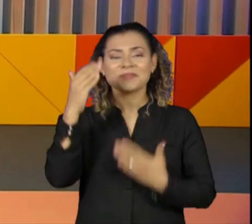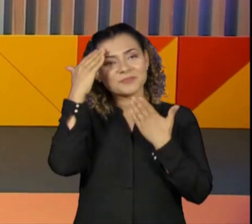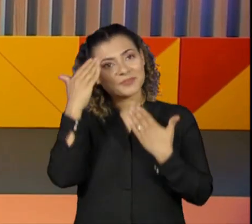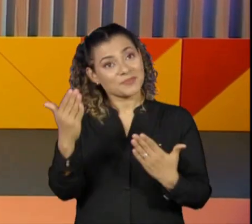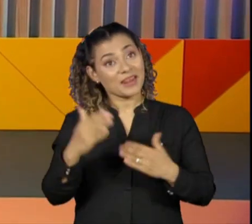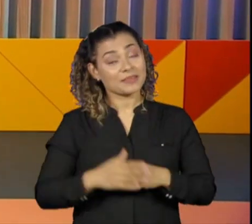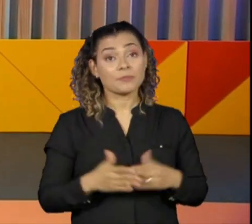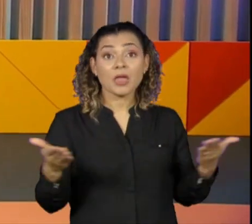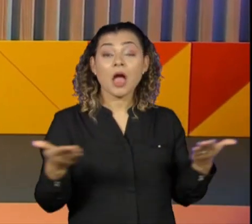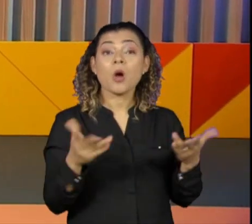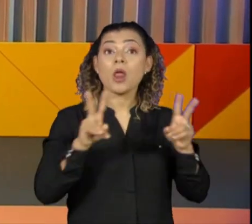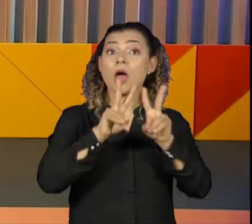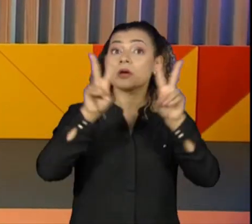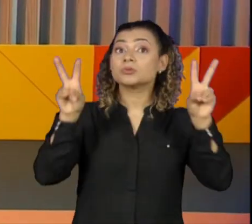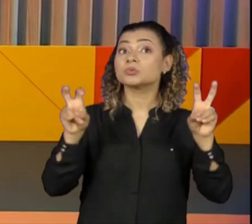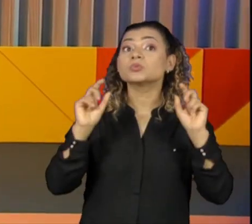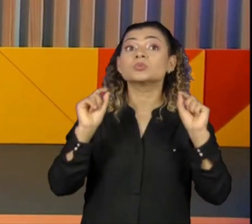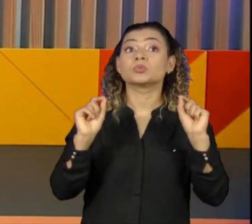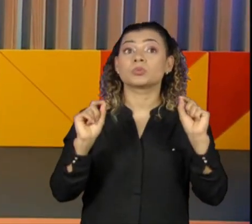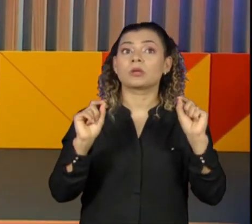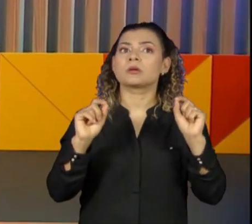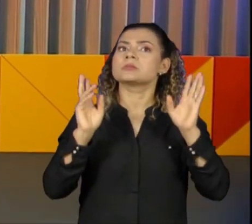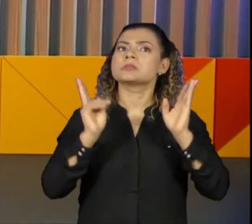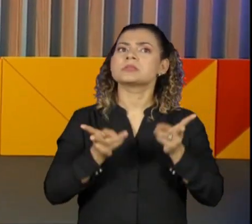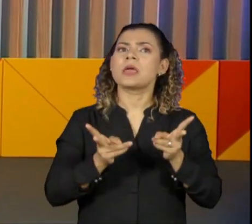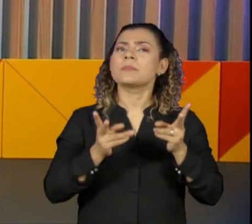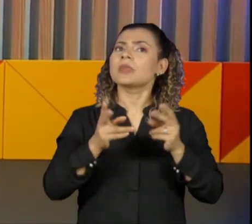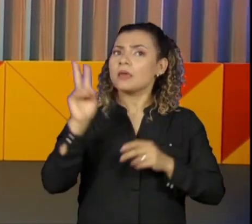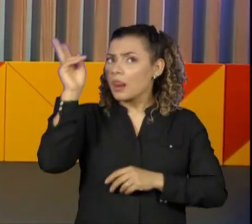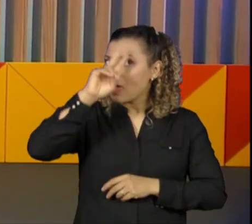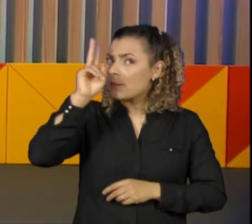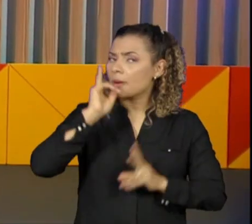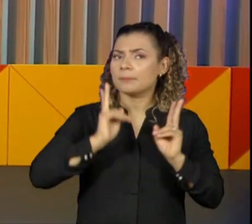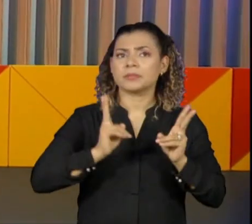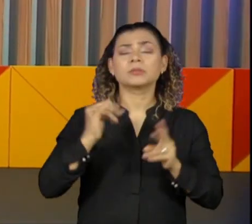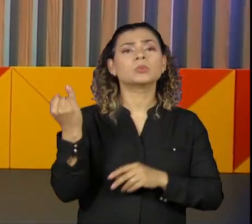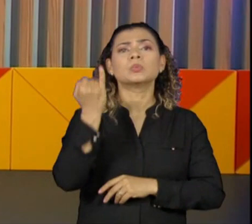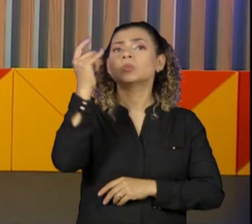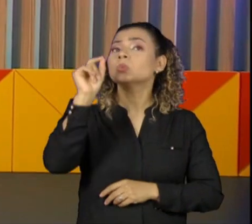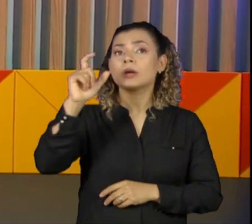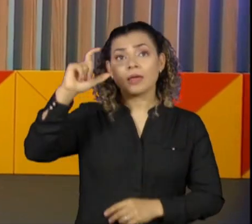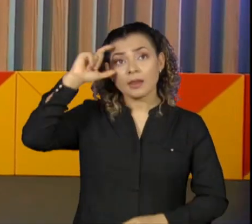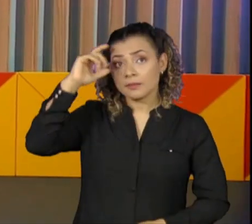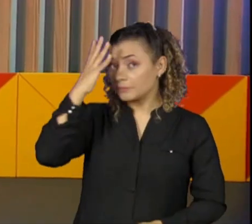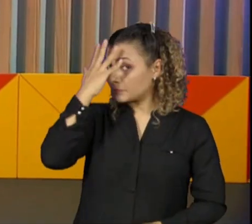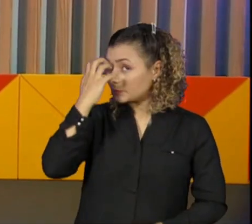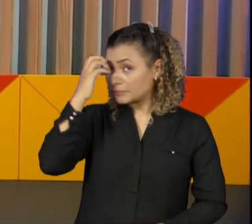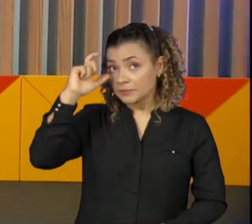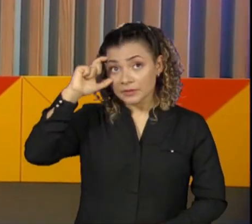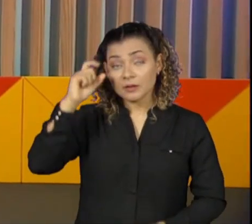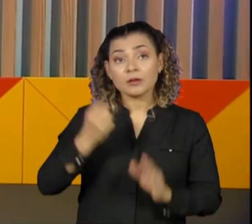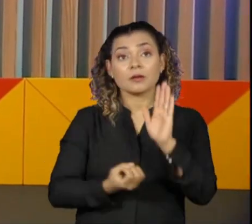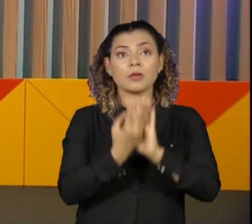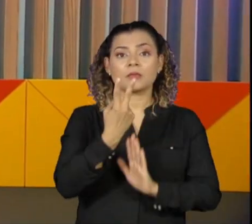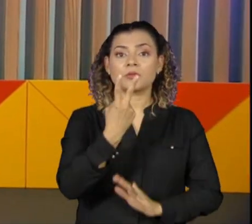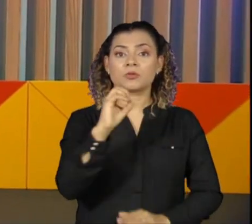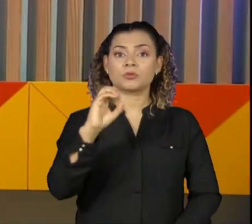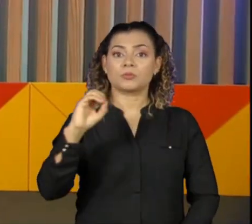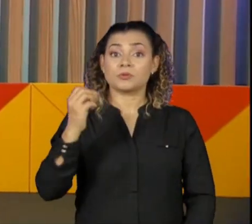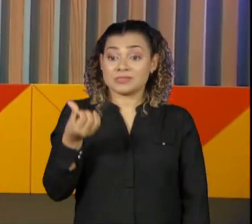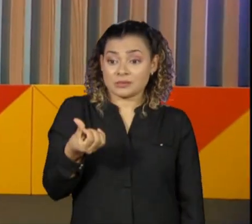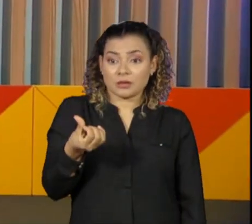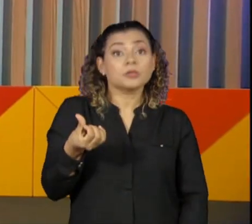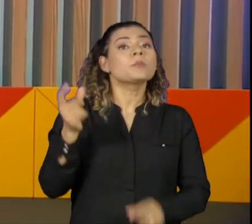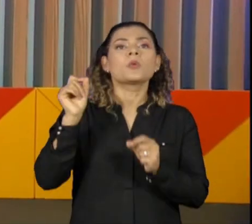E agora tem um assunto que a gente nunca pode deixar de falar. A Lei Maria da Penha foi instituída em 2006 para reprimir a